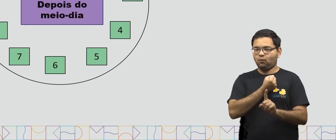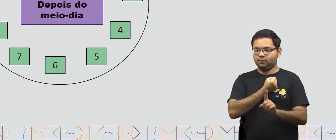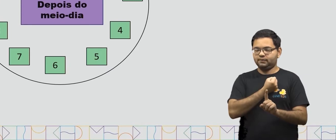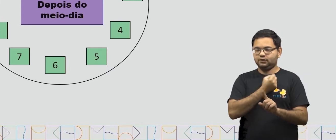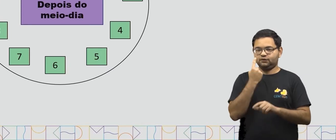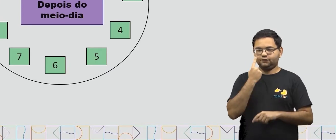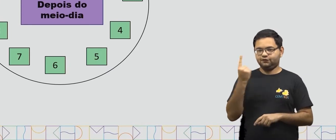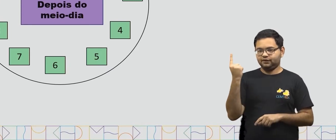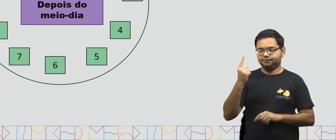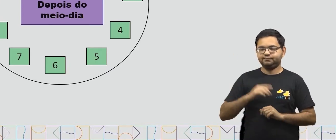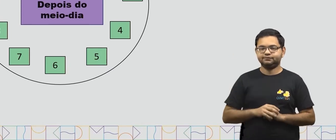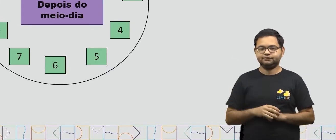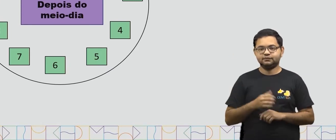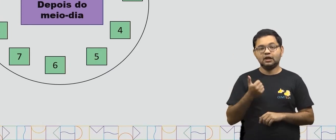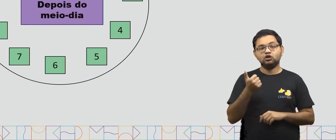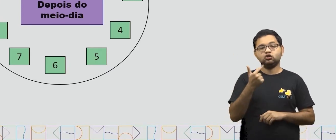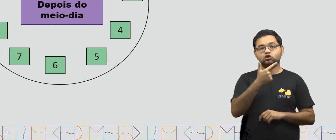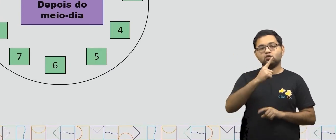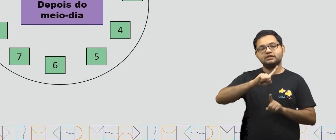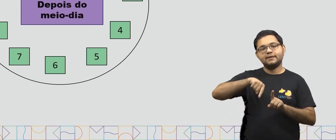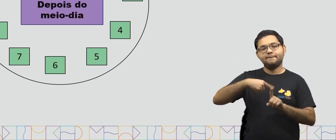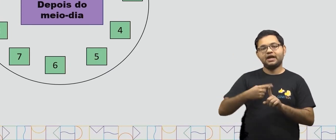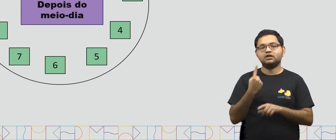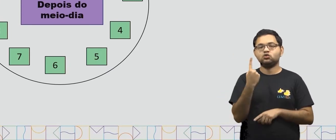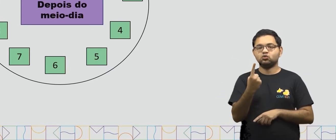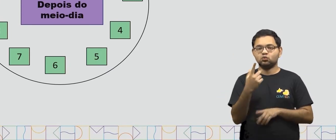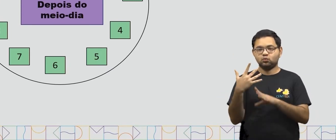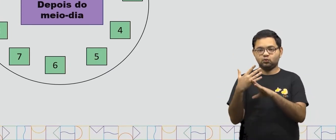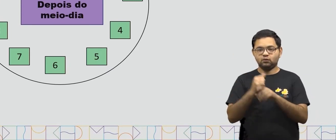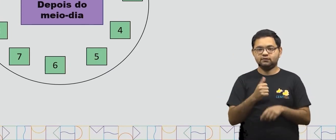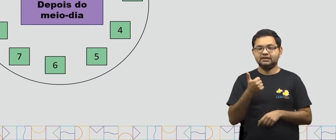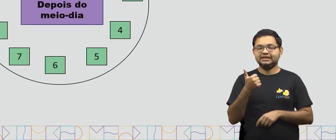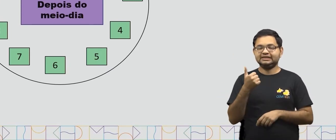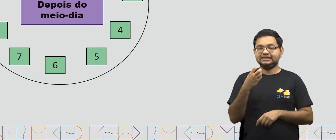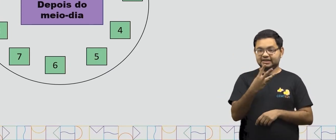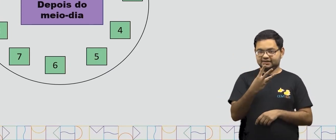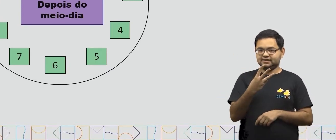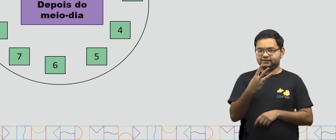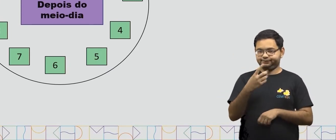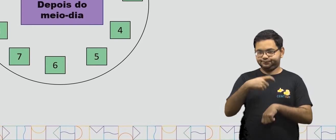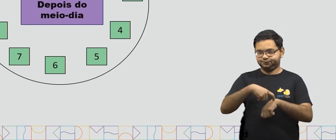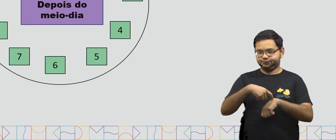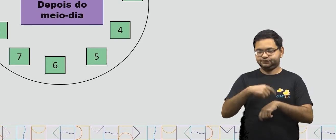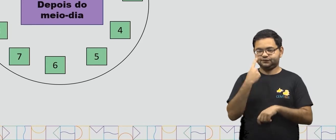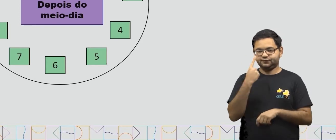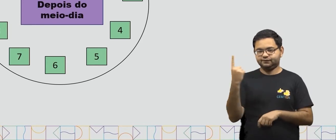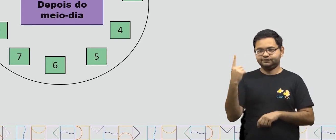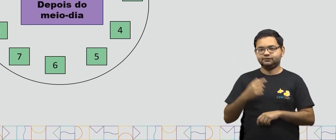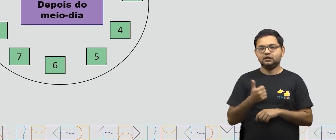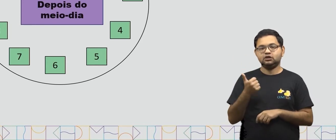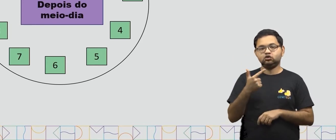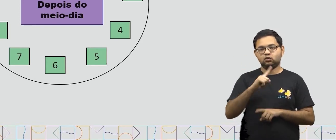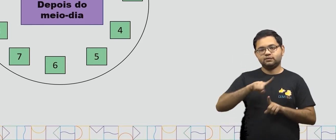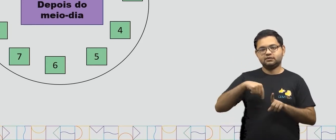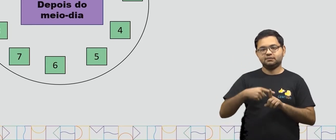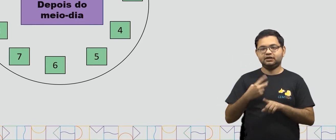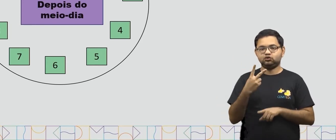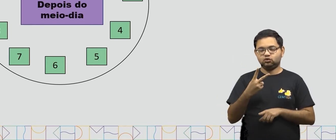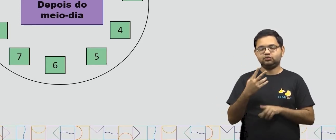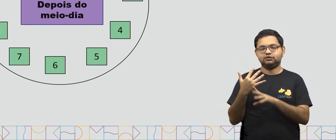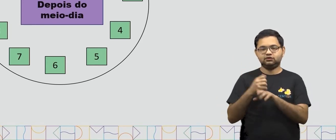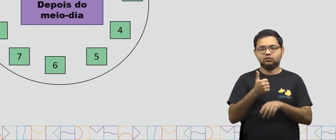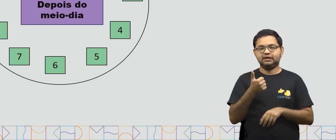vai ficar assim. 12 mais 1 vai ser igual a 13 horas. Depois, 12 mais 2, 14